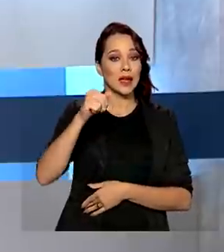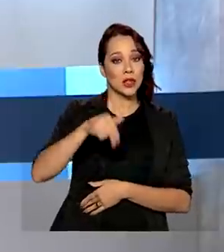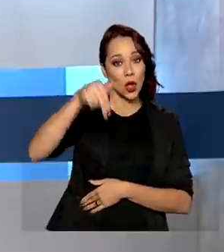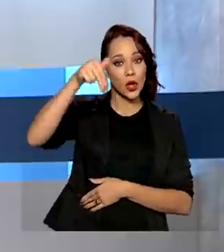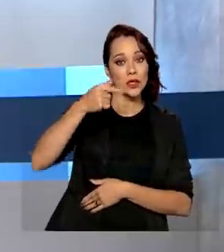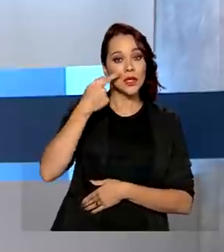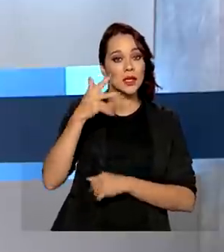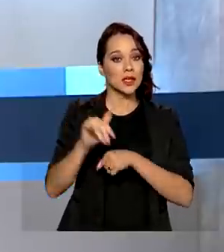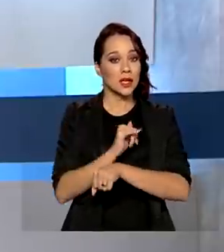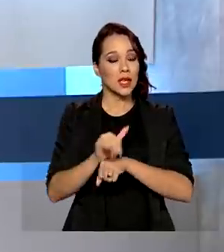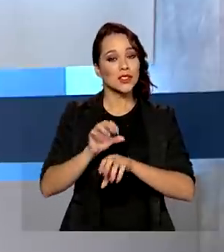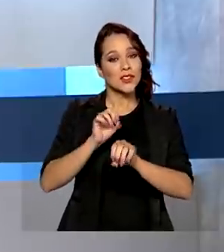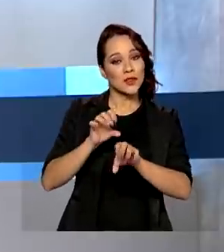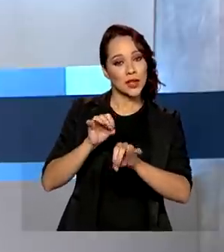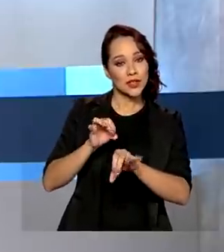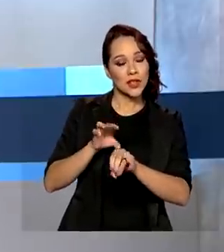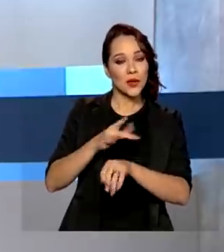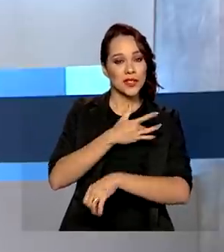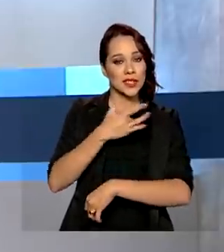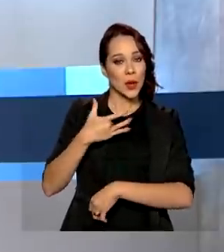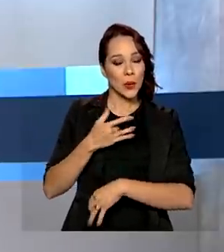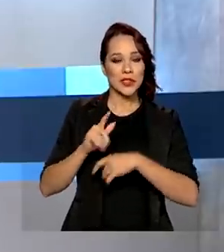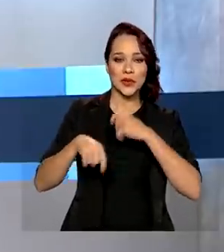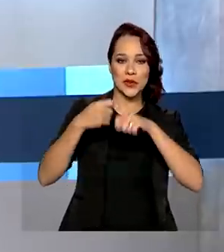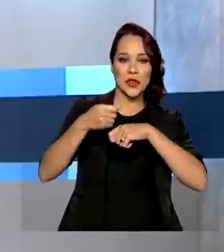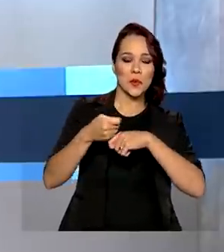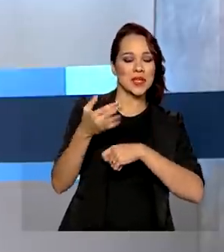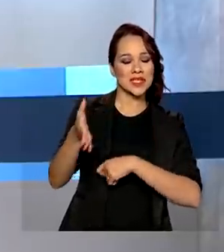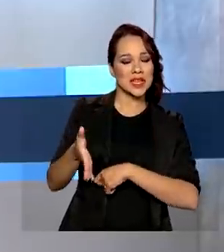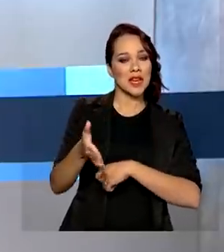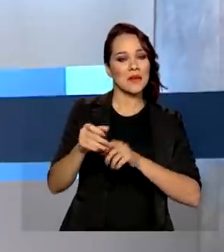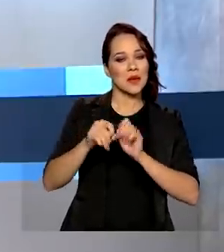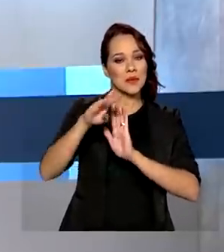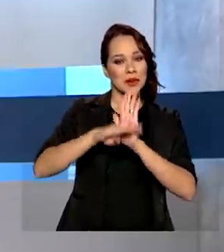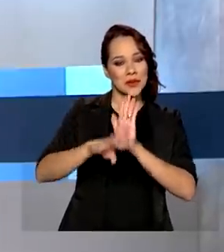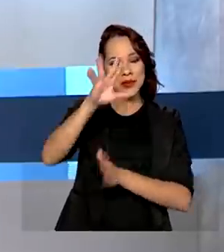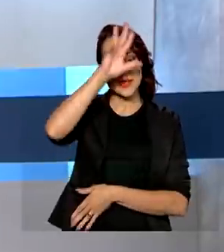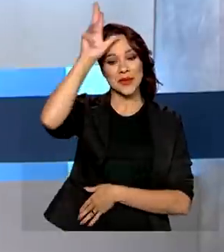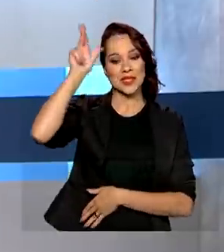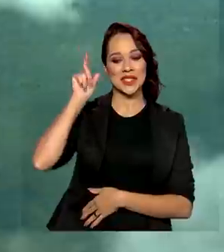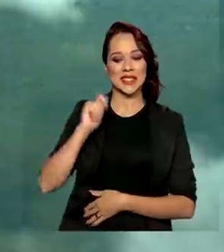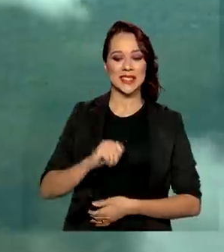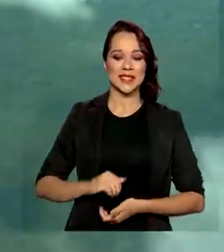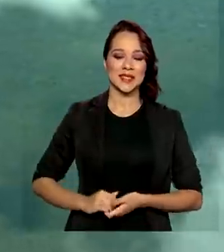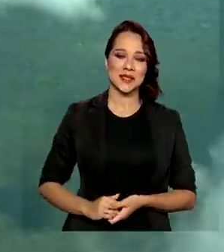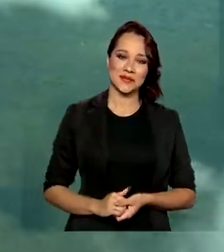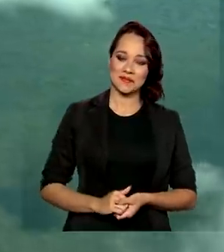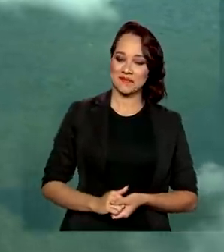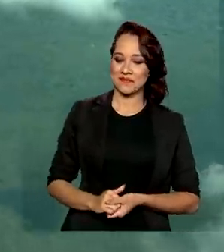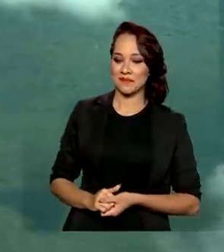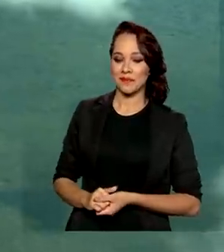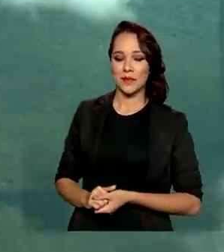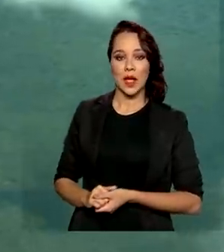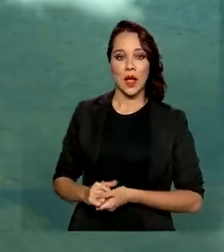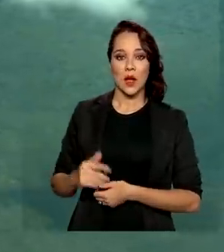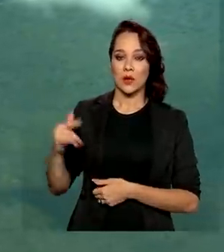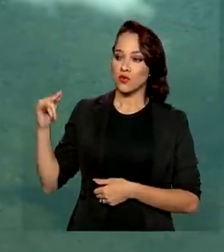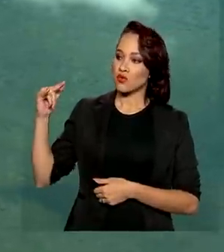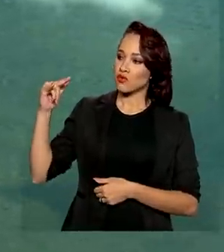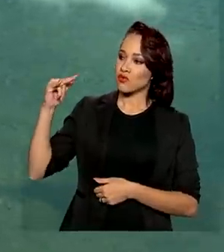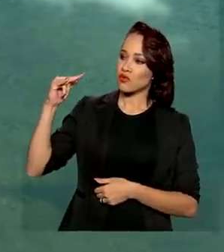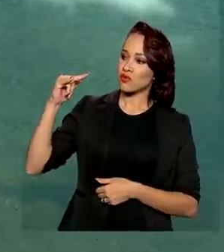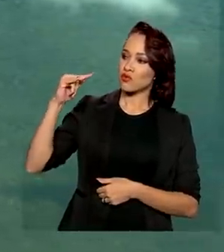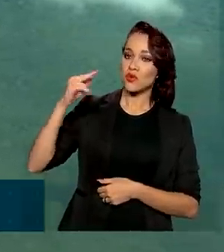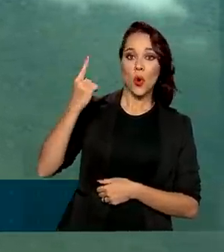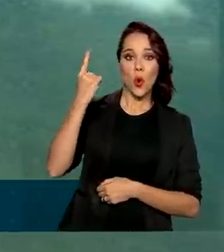você vai ver as ações educacionais de saúde e econômicas realizadas pelo programa na Amazônia. A uma hora de voo do município